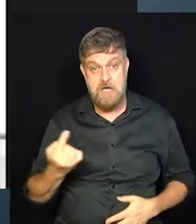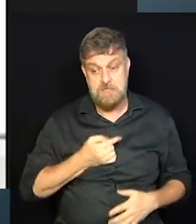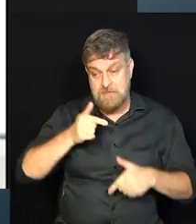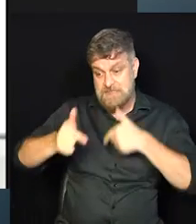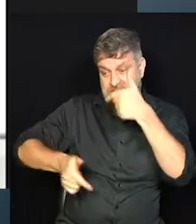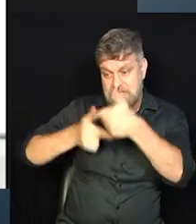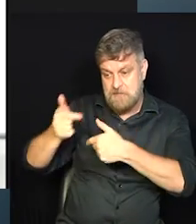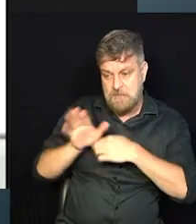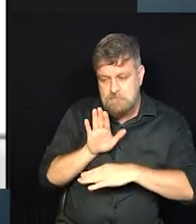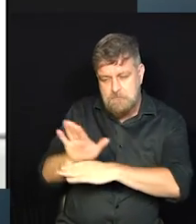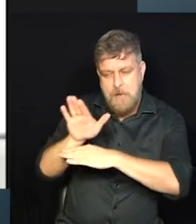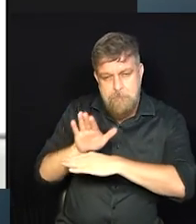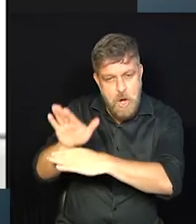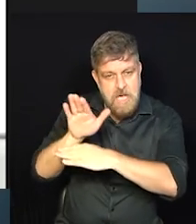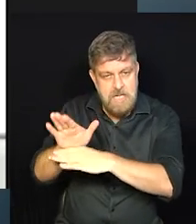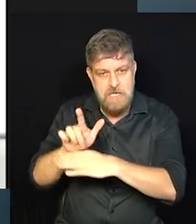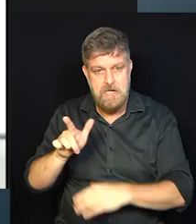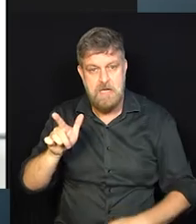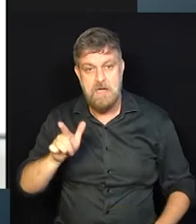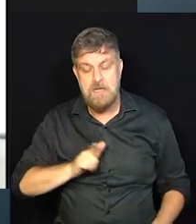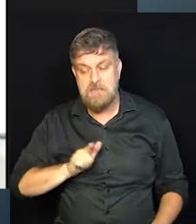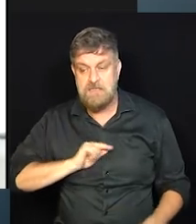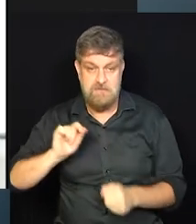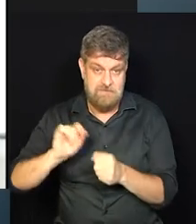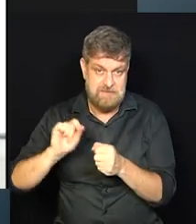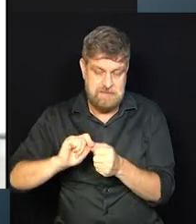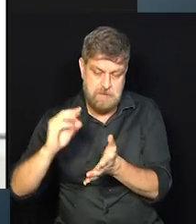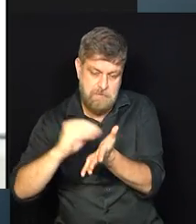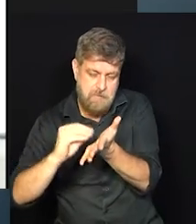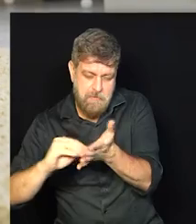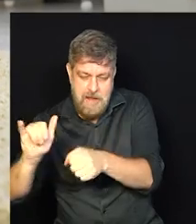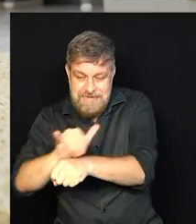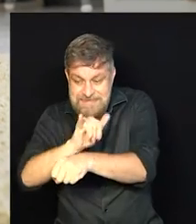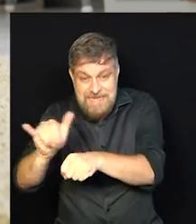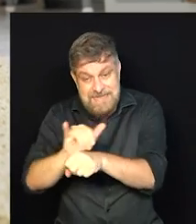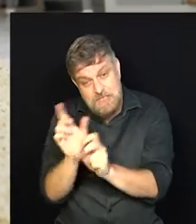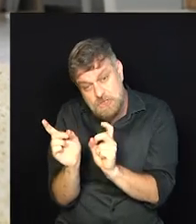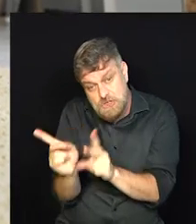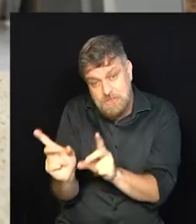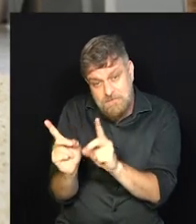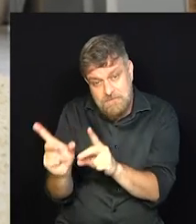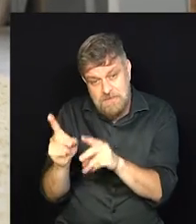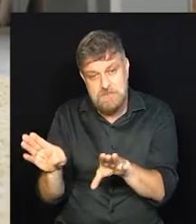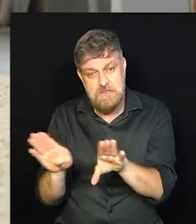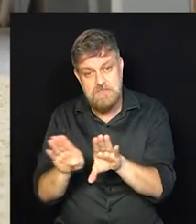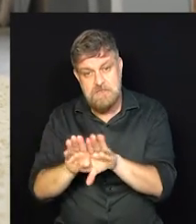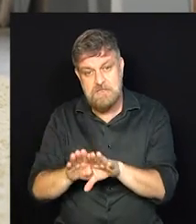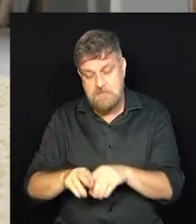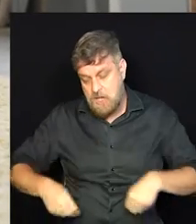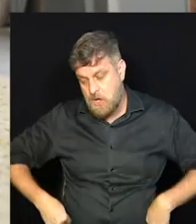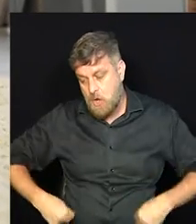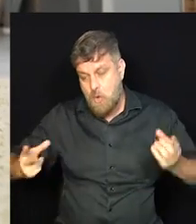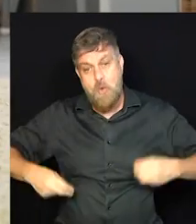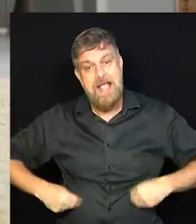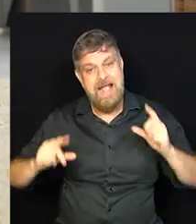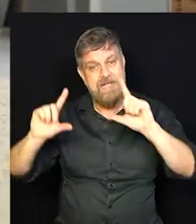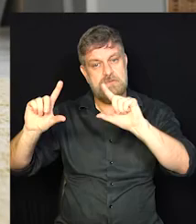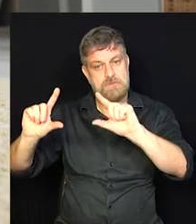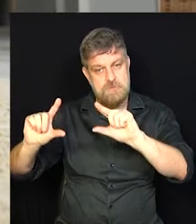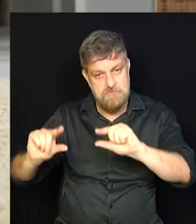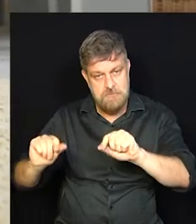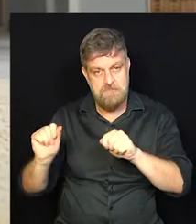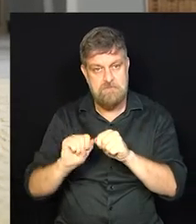negócio dela, muitas vezes com precificação, estratégias de vendas, diminuir o custo desse